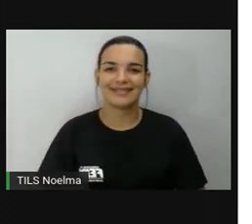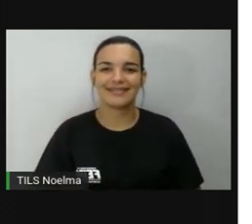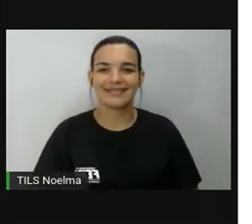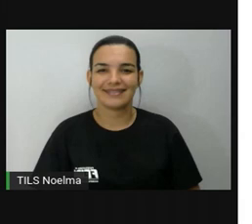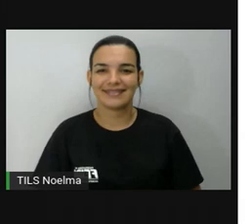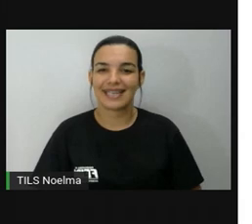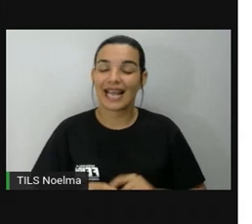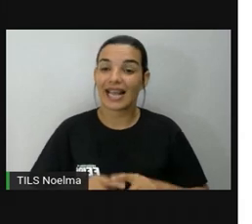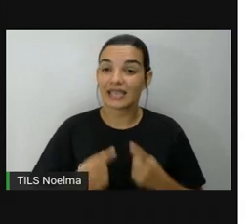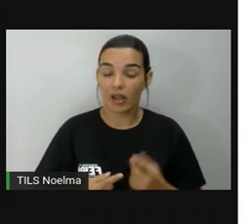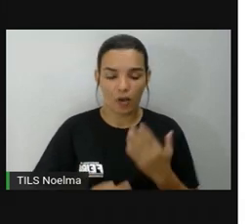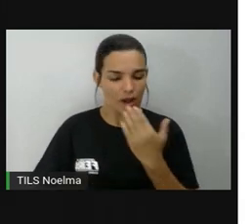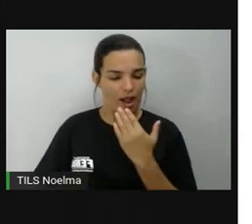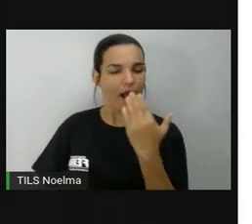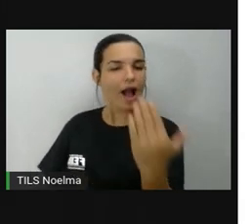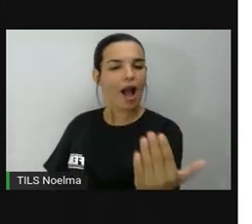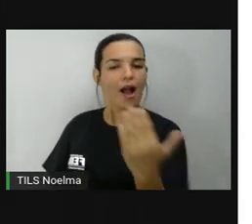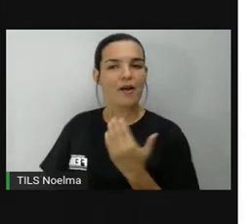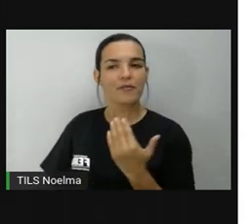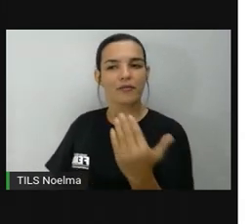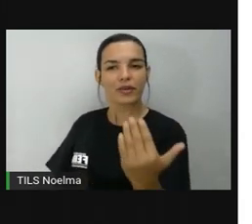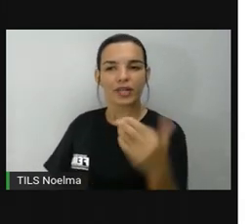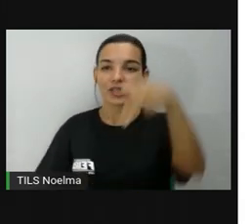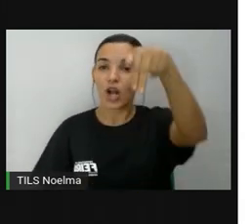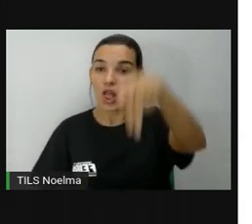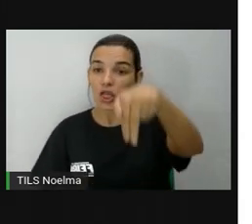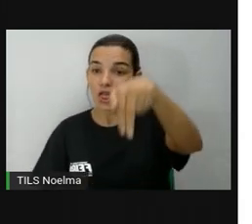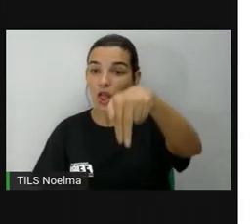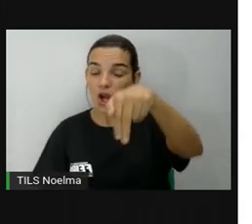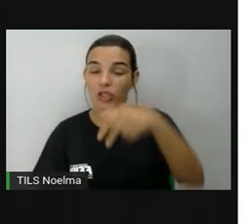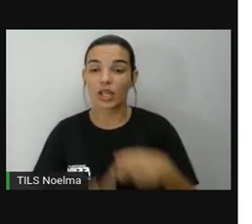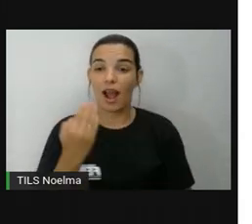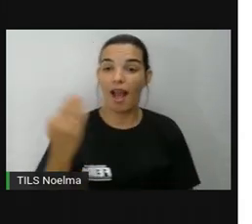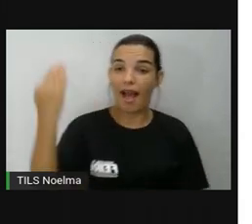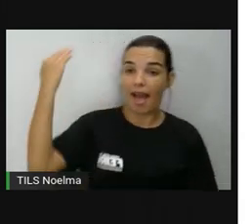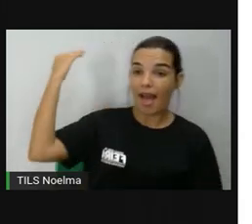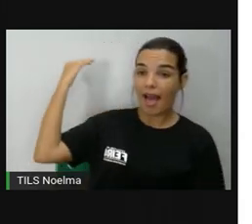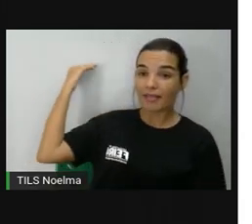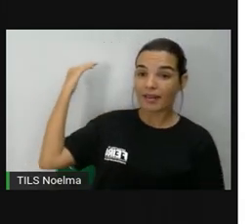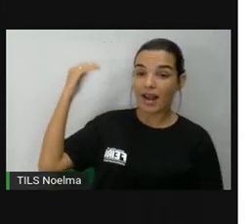À nossa frente, teremos a direção norte e, atrás, a direção sul.